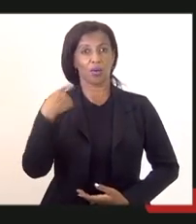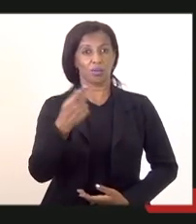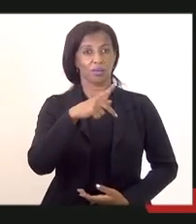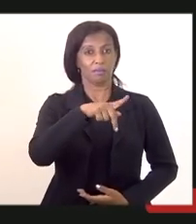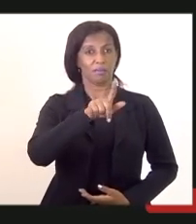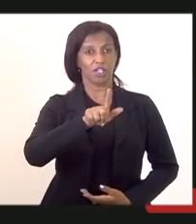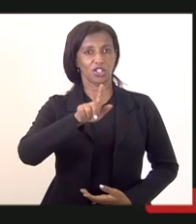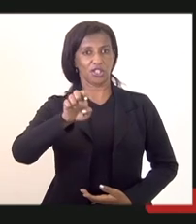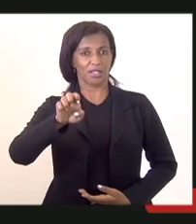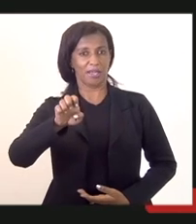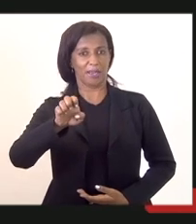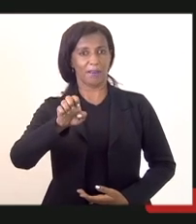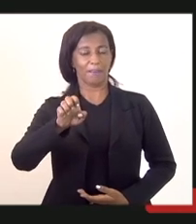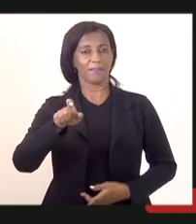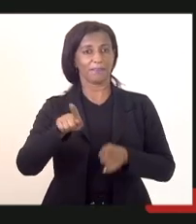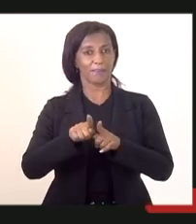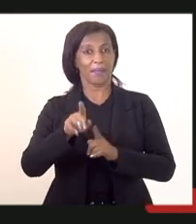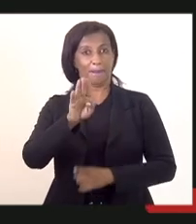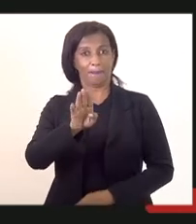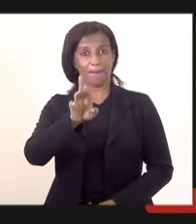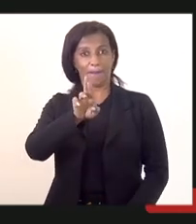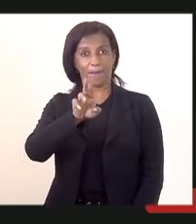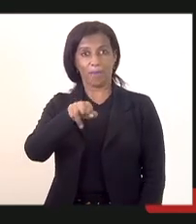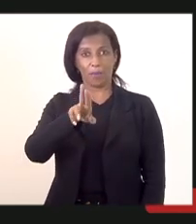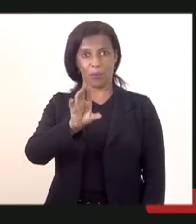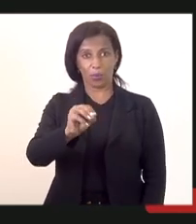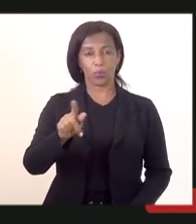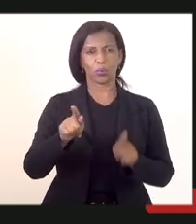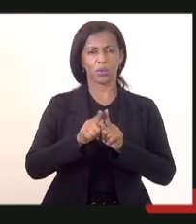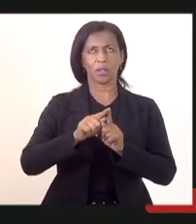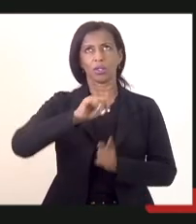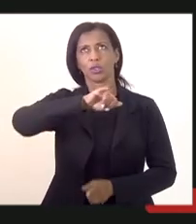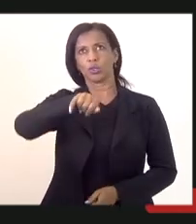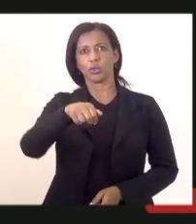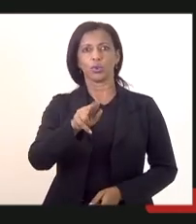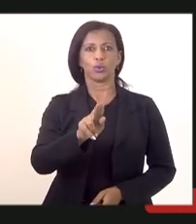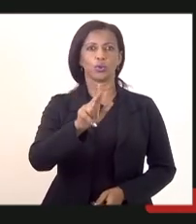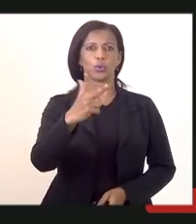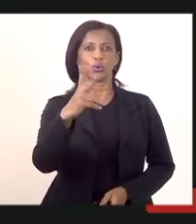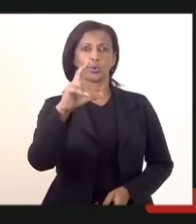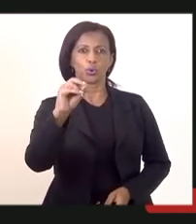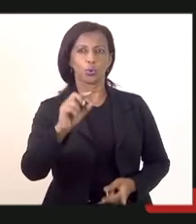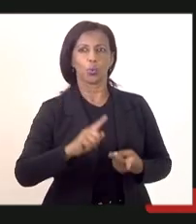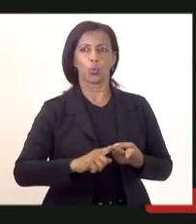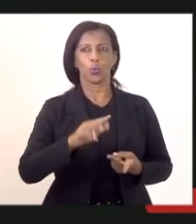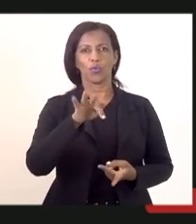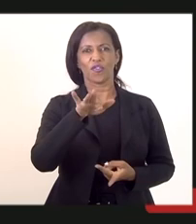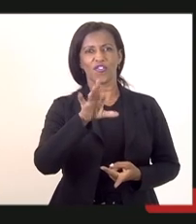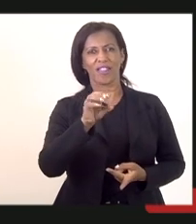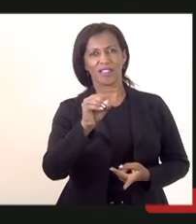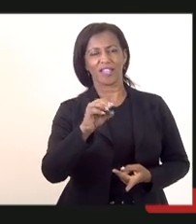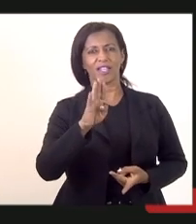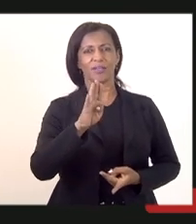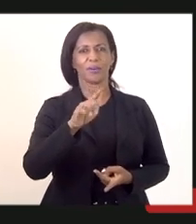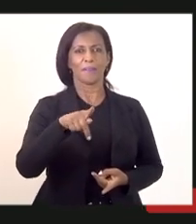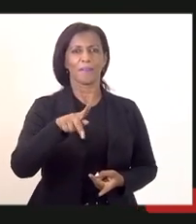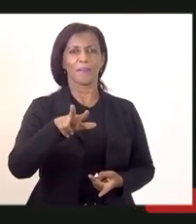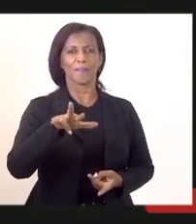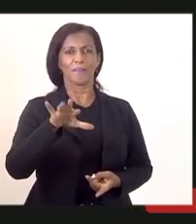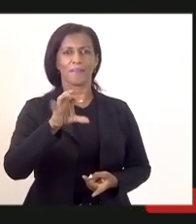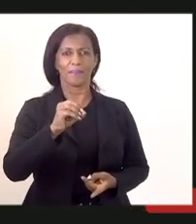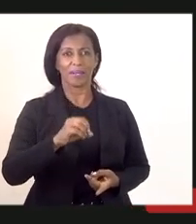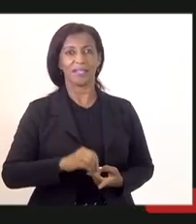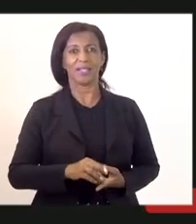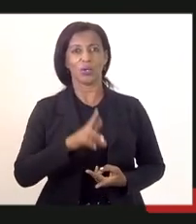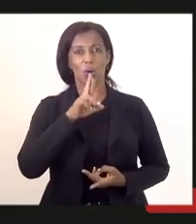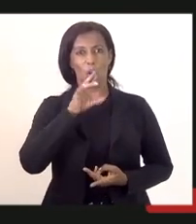Bruno e também ao Júlio, que aí está presente, ao Péricles, Fernando, ao Plínio, ao Rodrigo, já